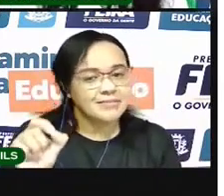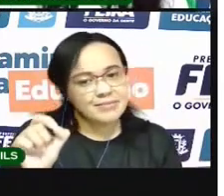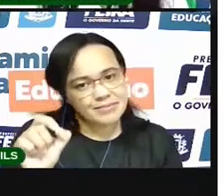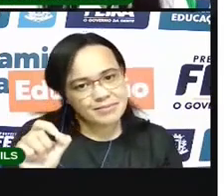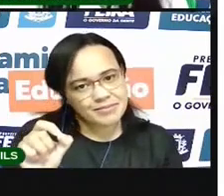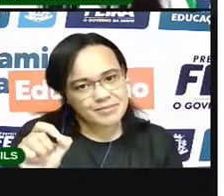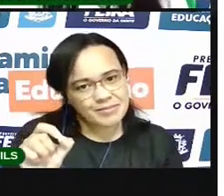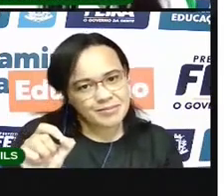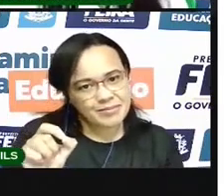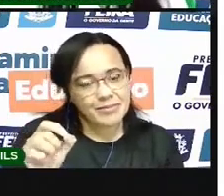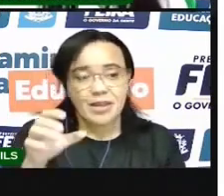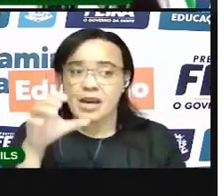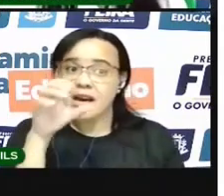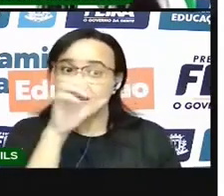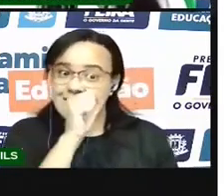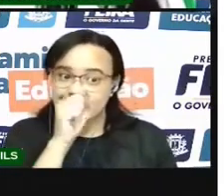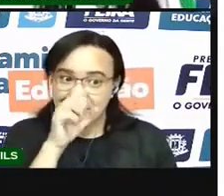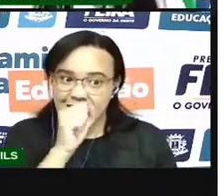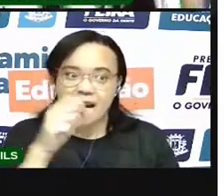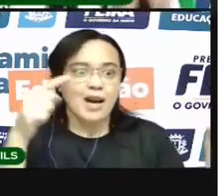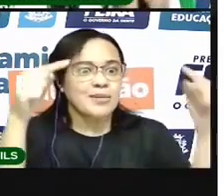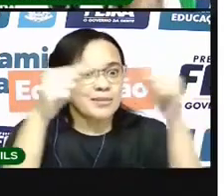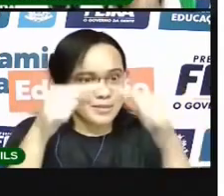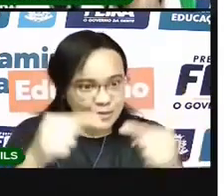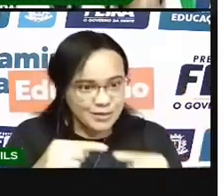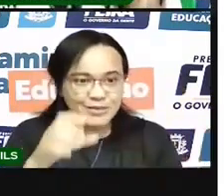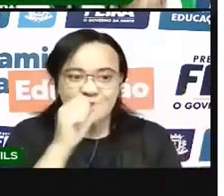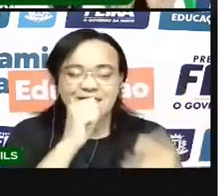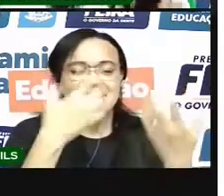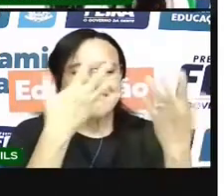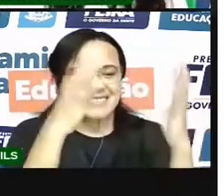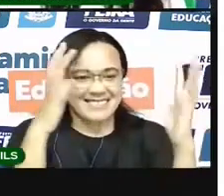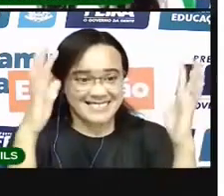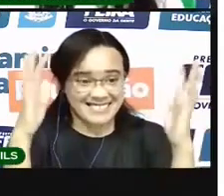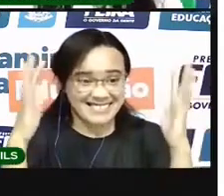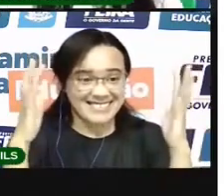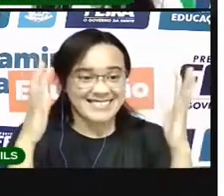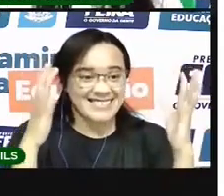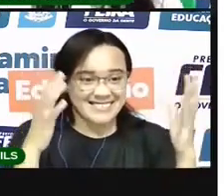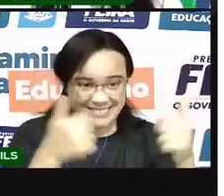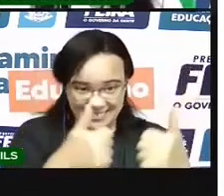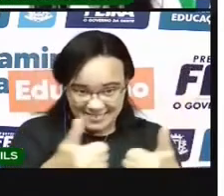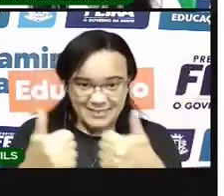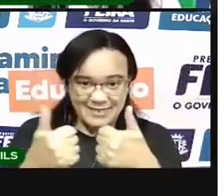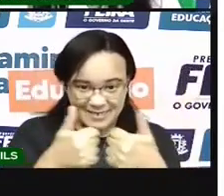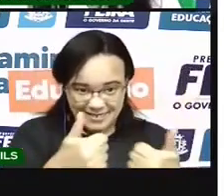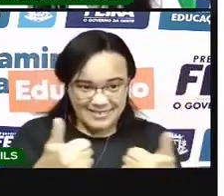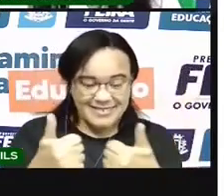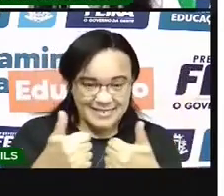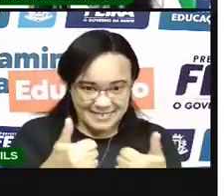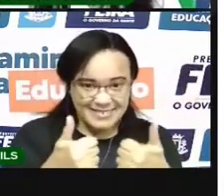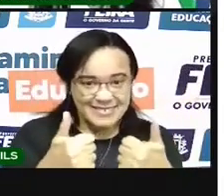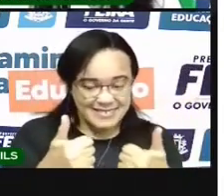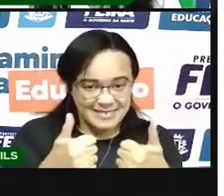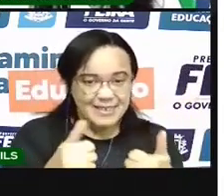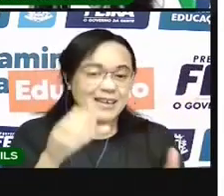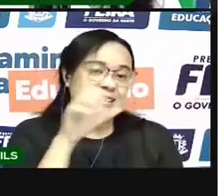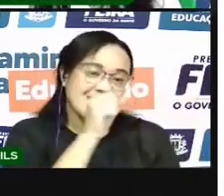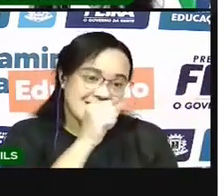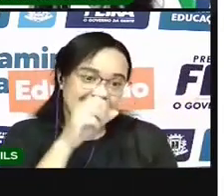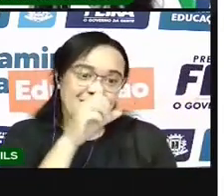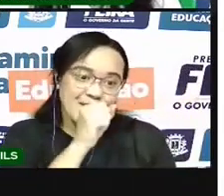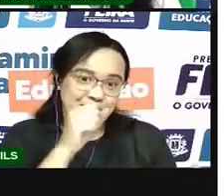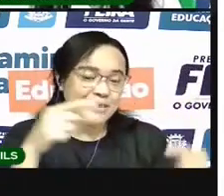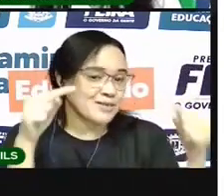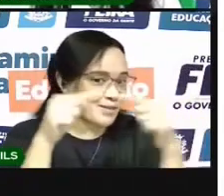Quem disse sábado, acertou. Muito bem. O número 10 está no sábado. E você